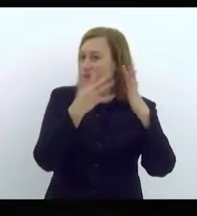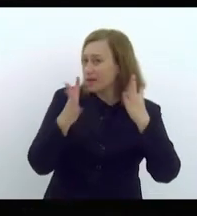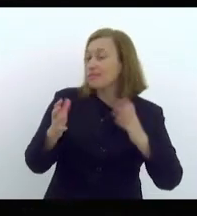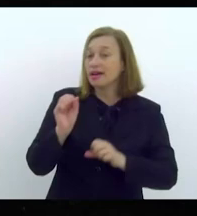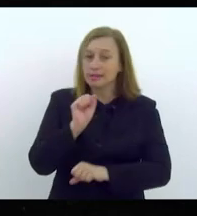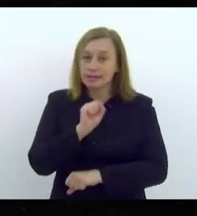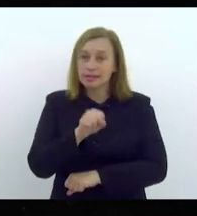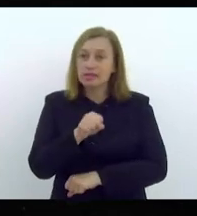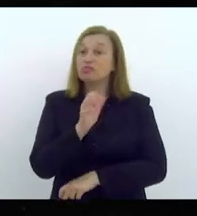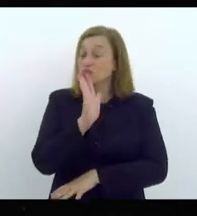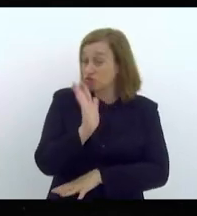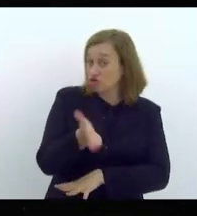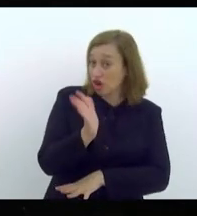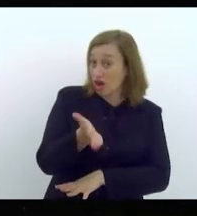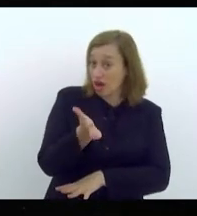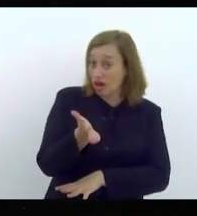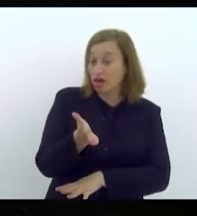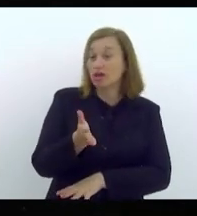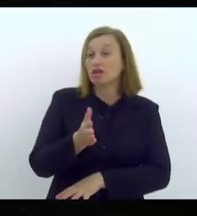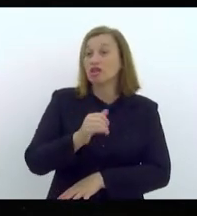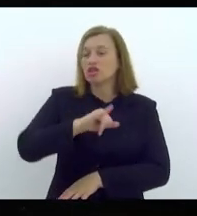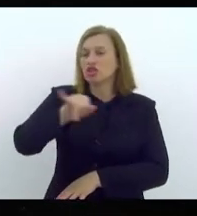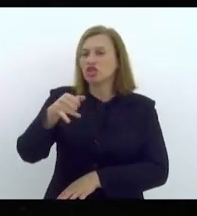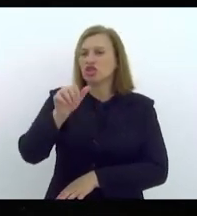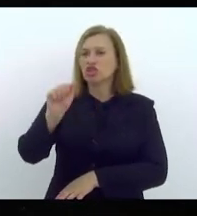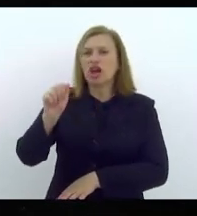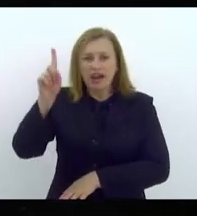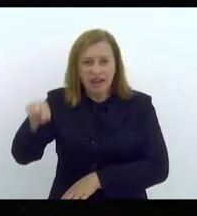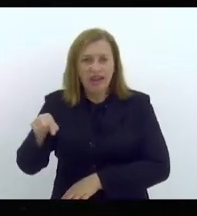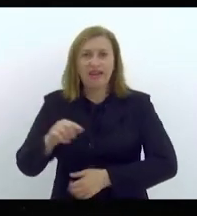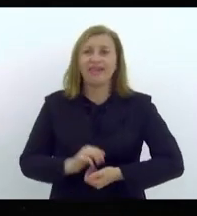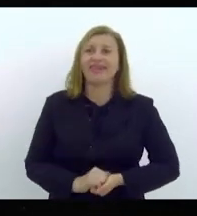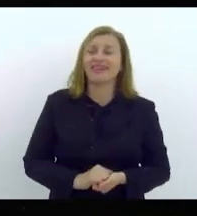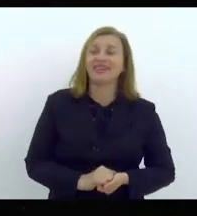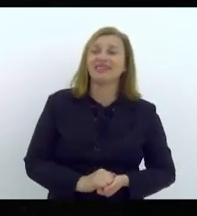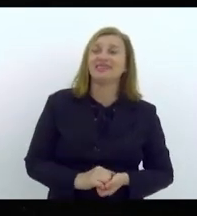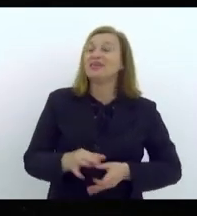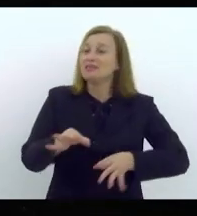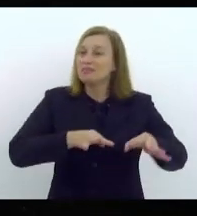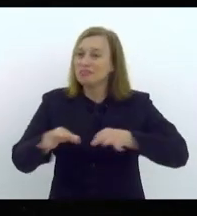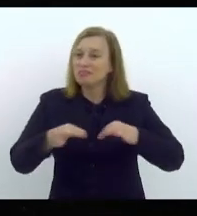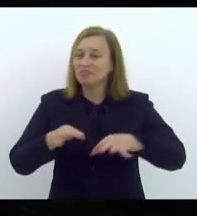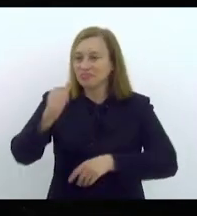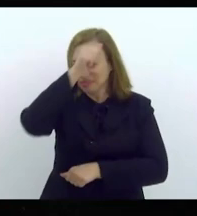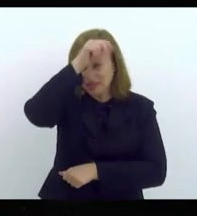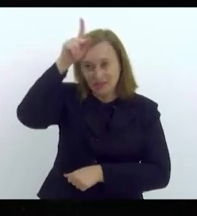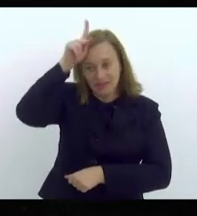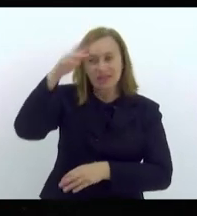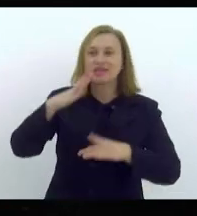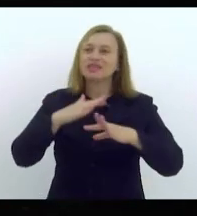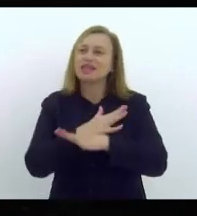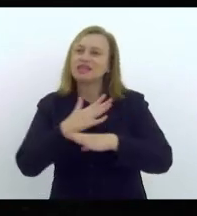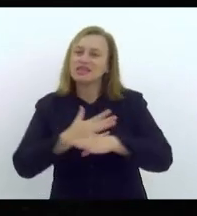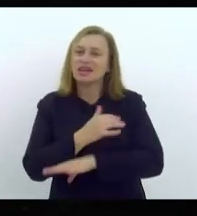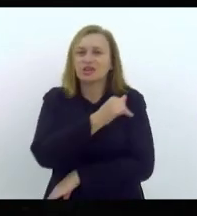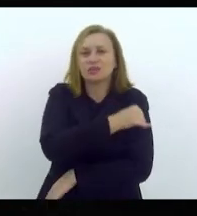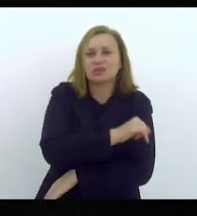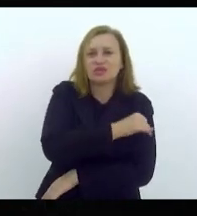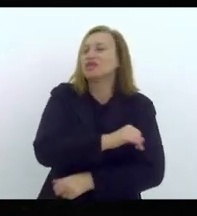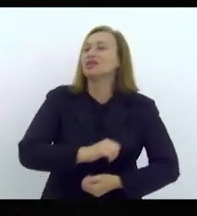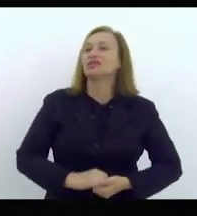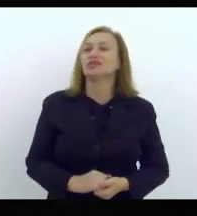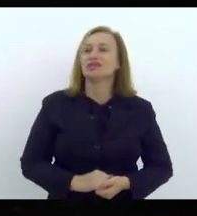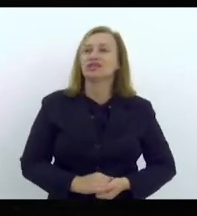o JAE. O JAE é um programa da Prefeitura da cidade do Rio de Janeiro,